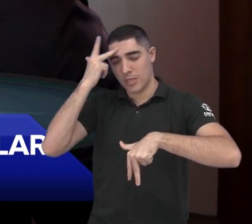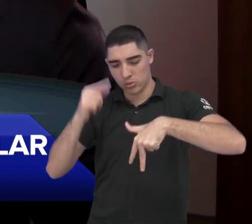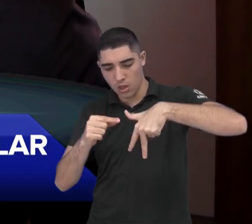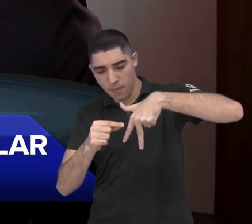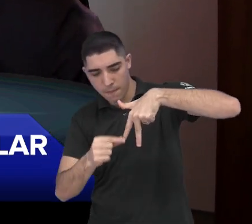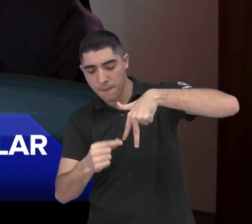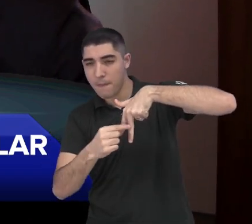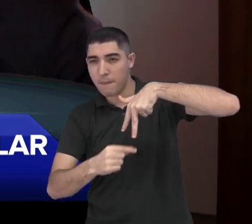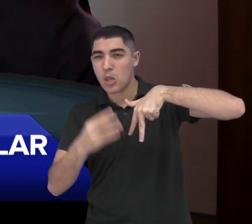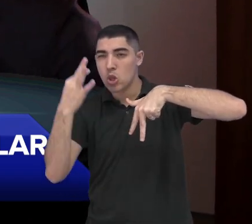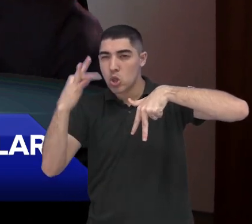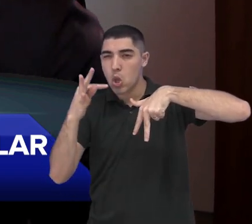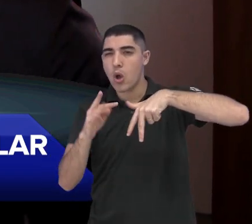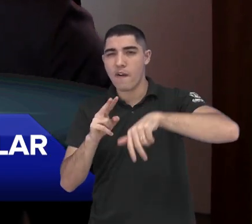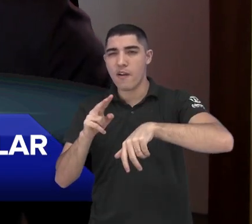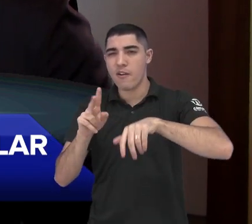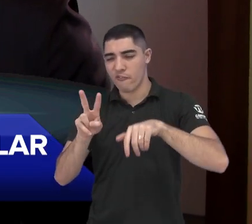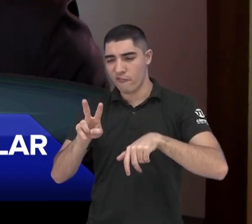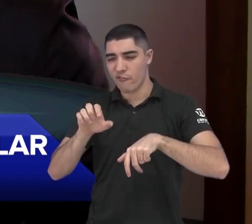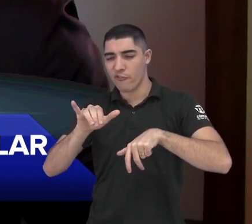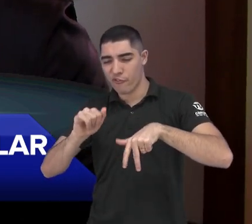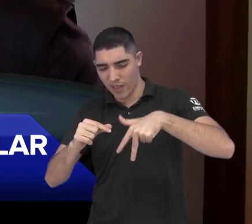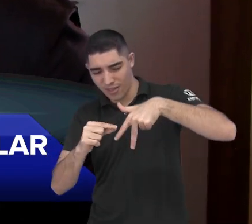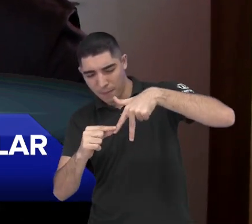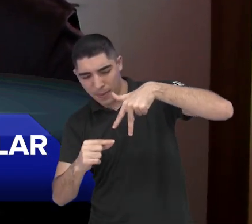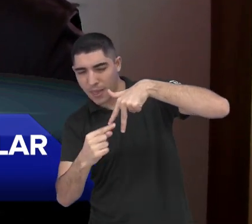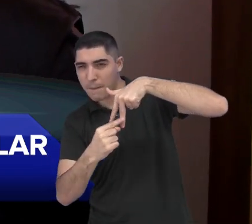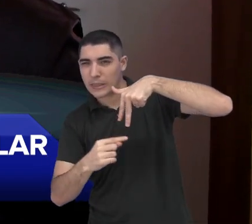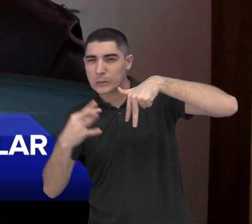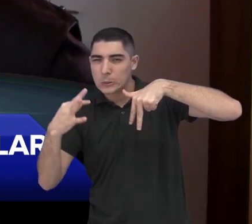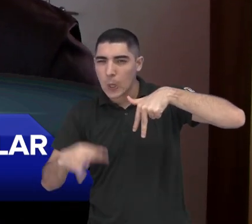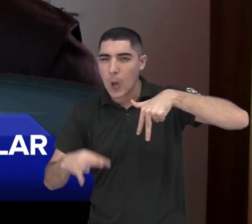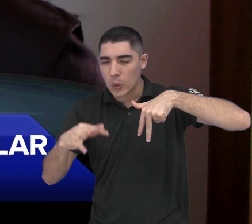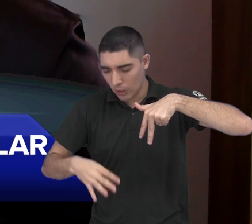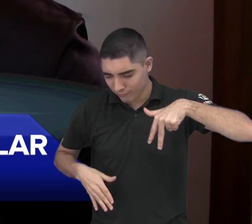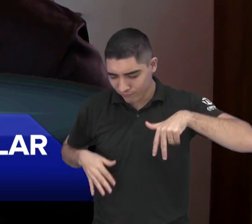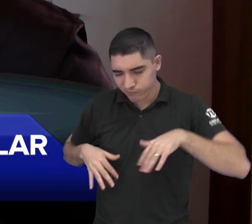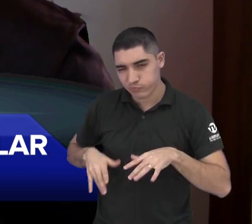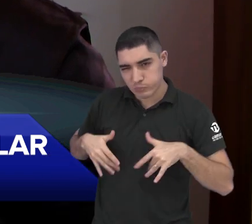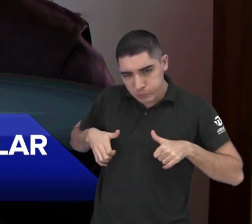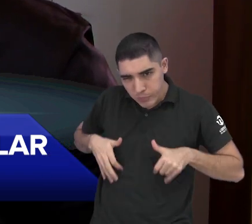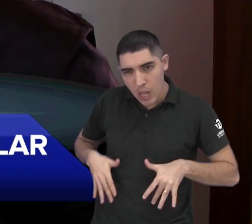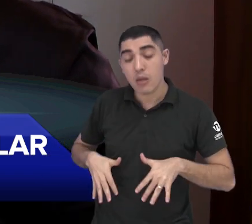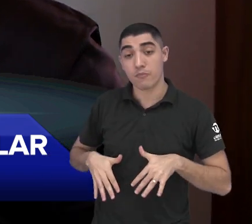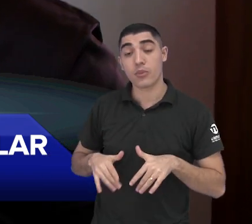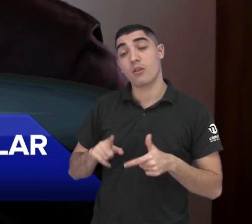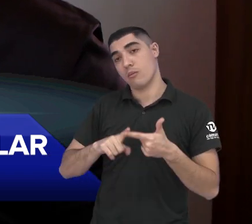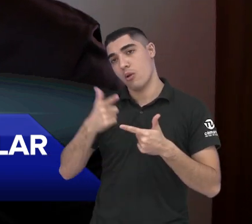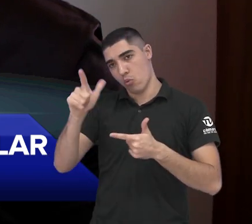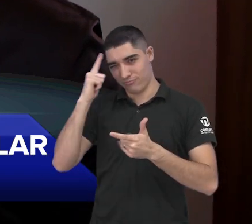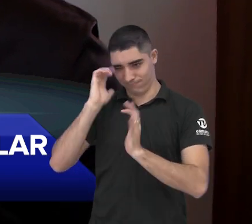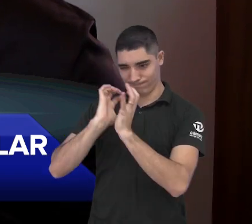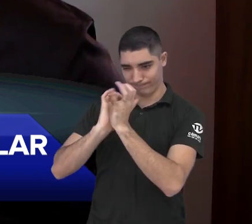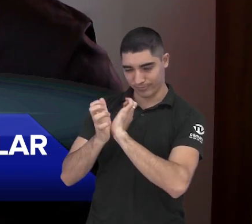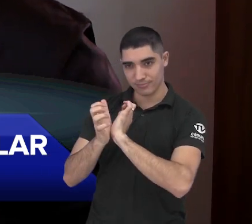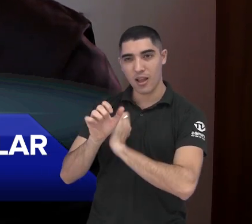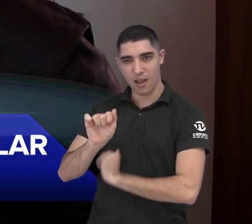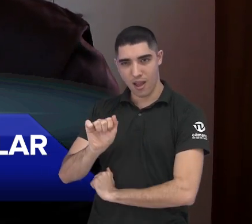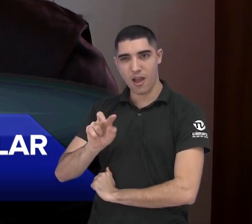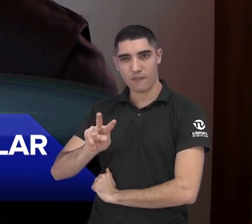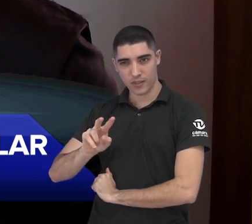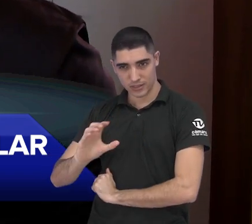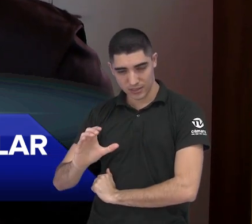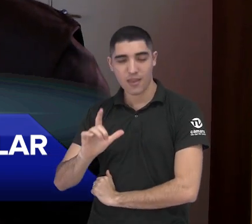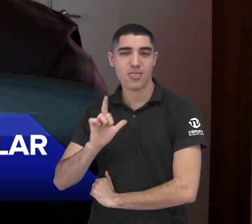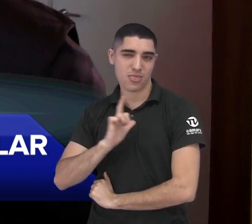pacientes com varizes, que é uma prevalência muito alta e com lesões varicosas. Os aneurismas, o AVC, que você